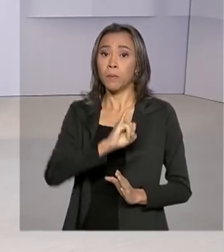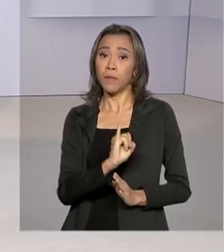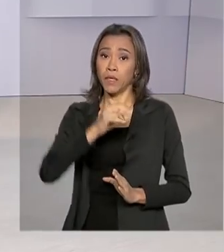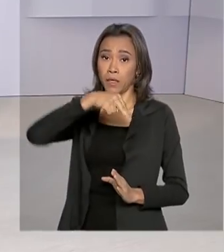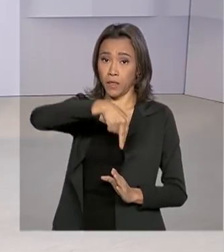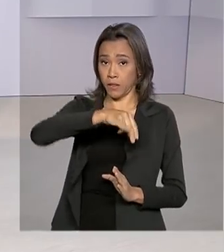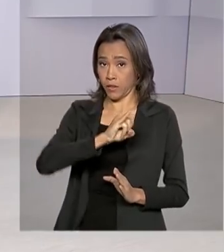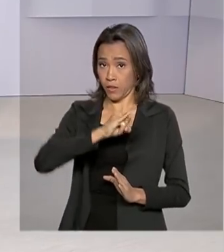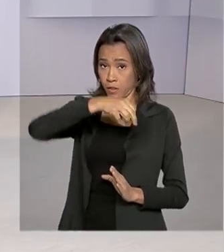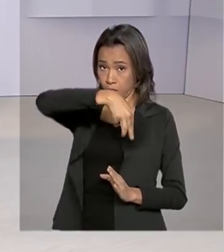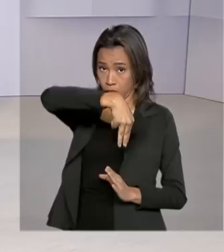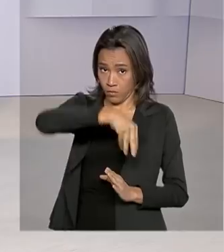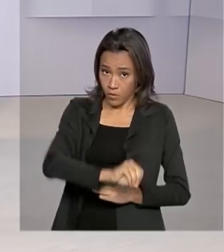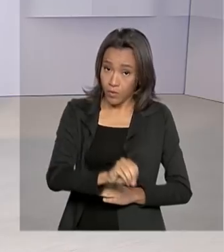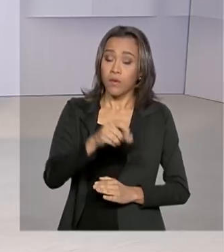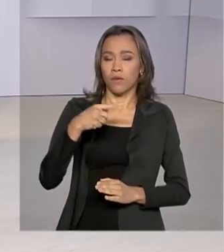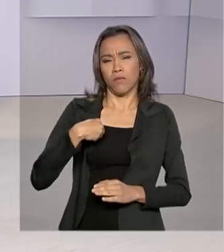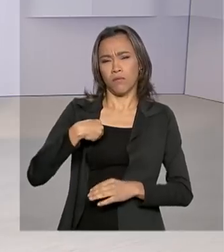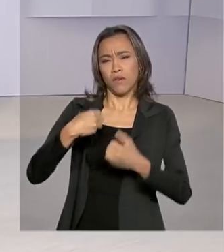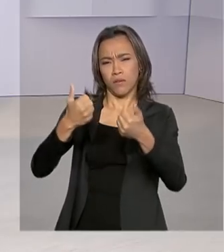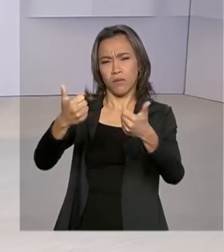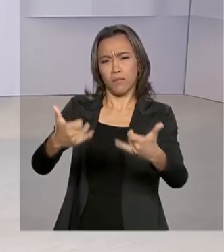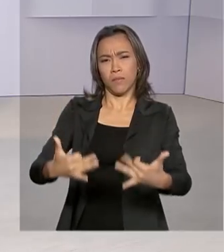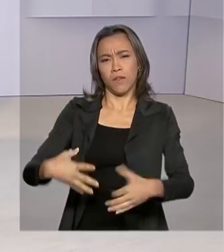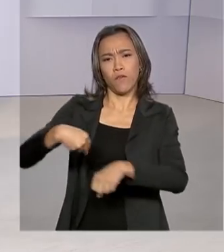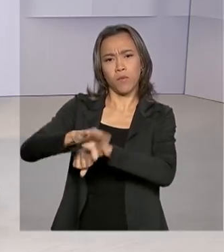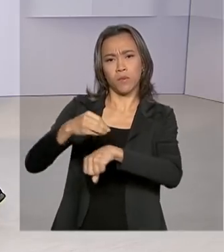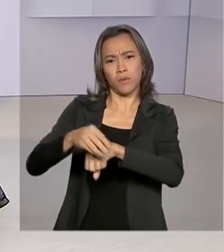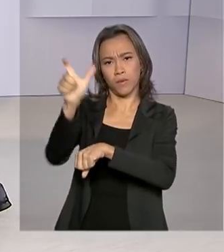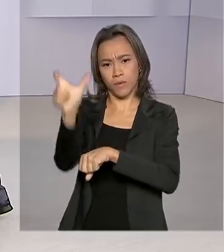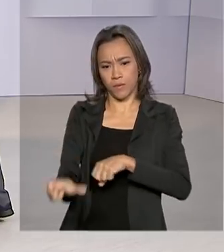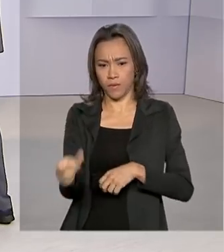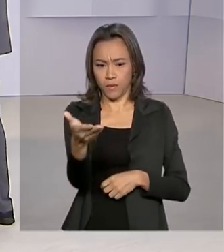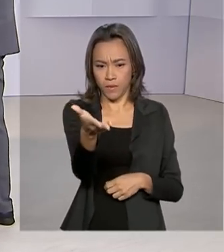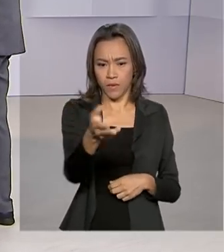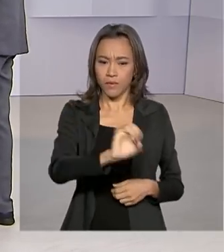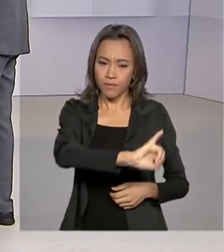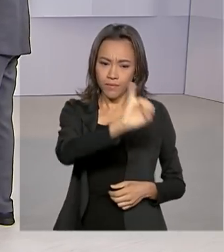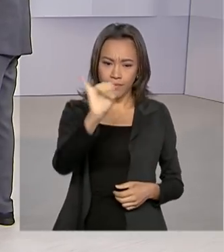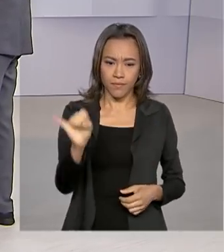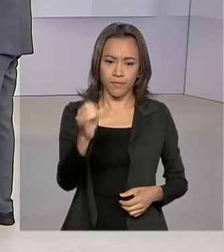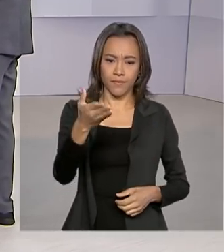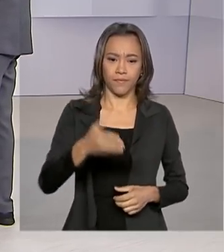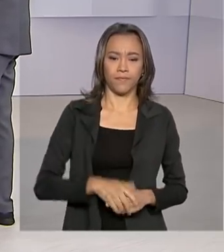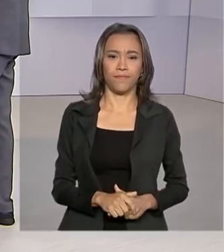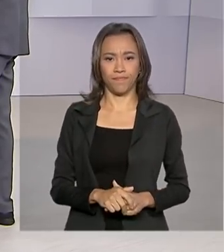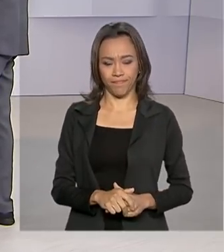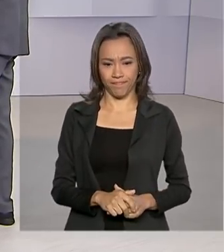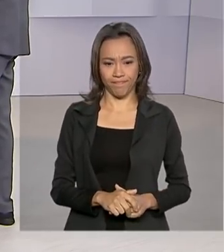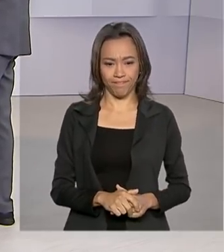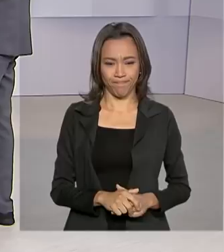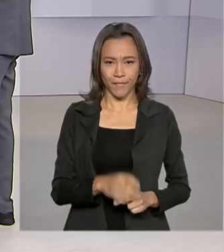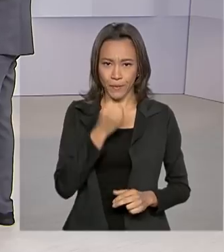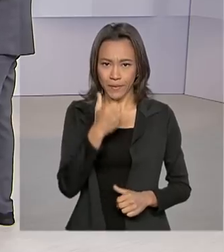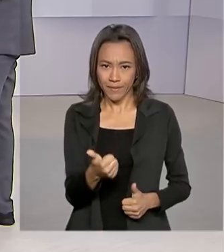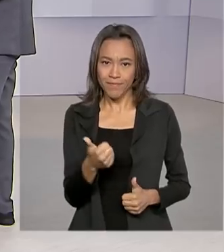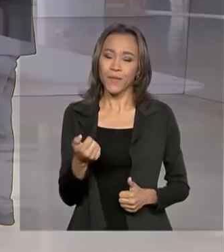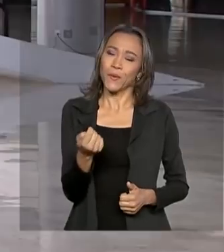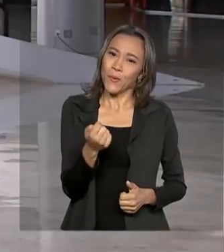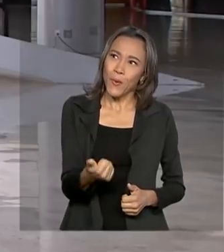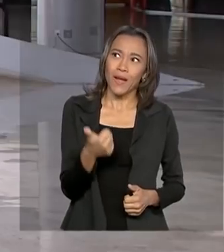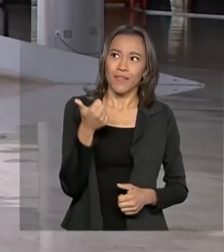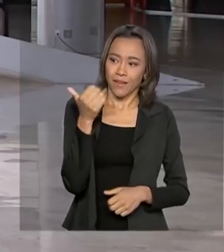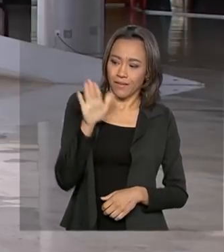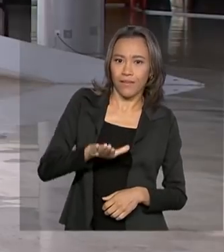saber as informações com a repórter Luciana Colares, de Holanda. Oi, Luciana, tudo bem? Oi, Roberto. Quase boa